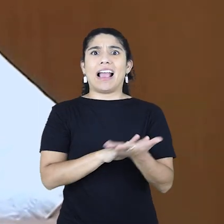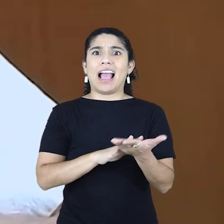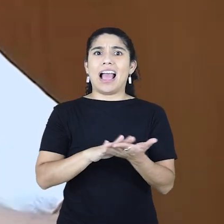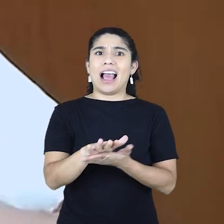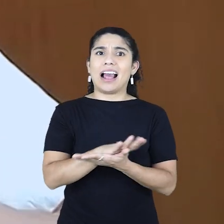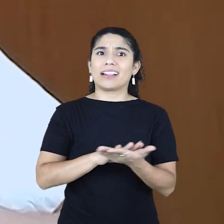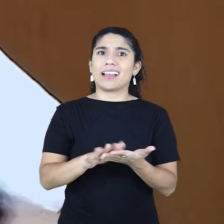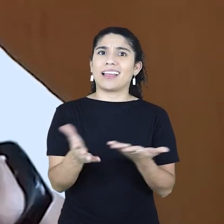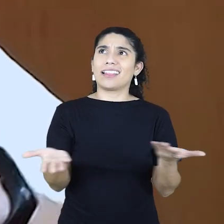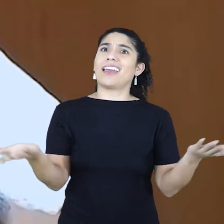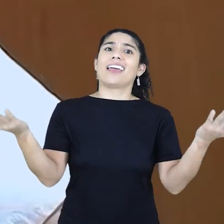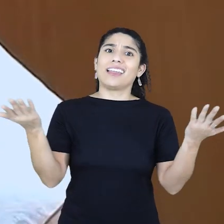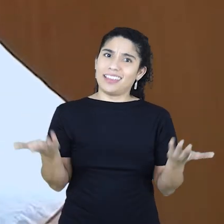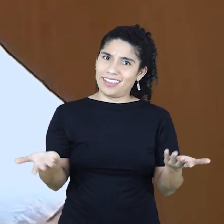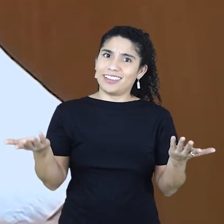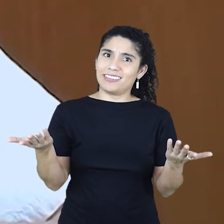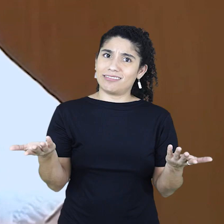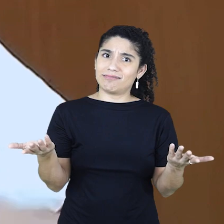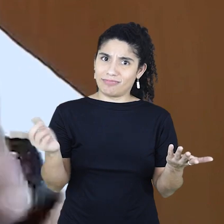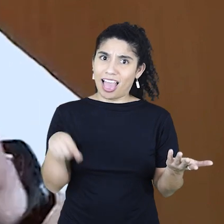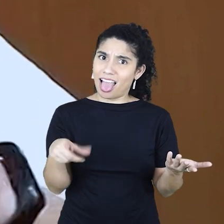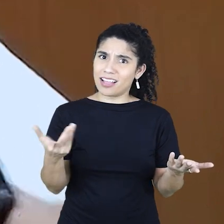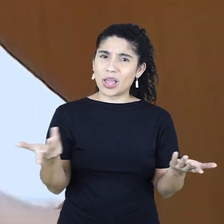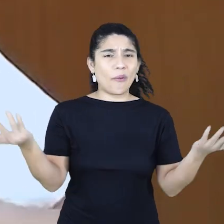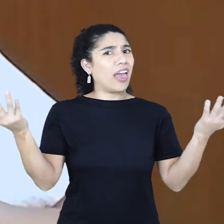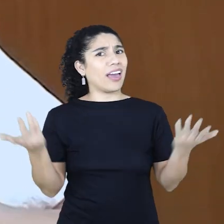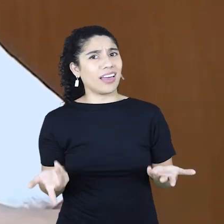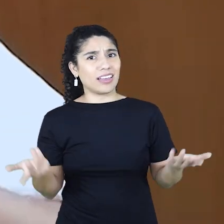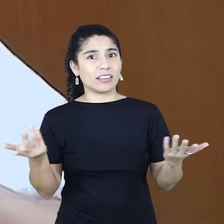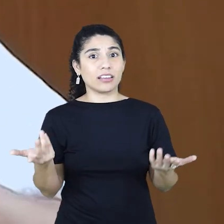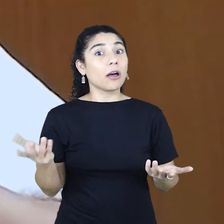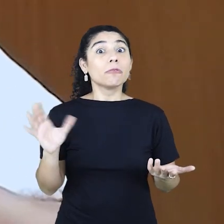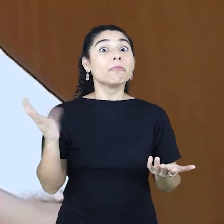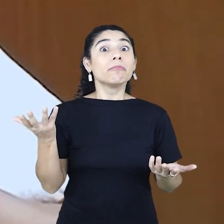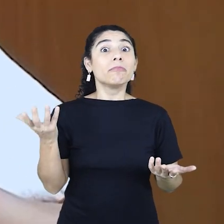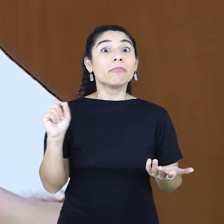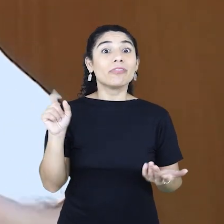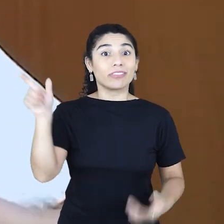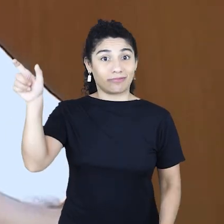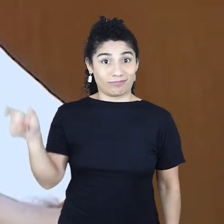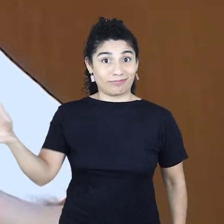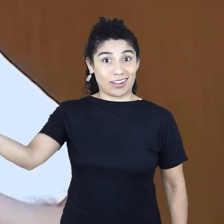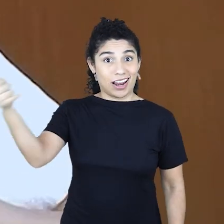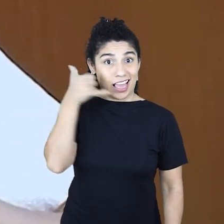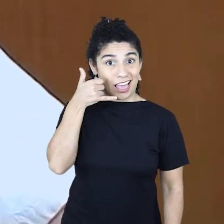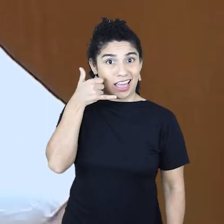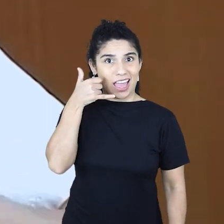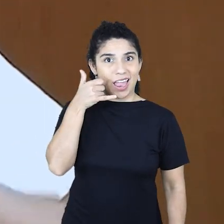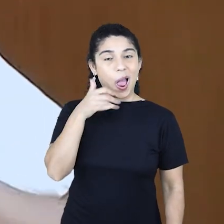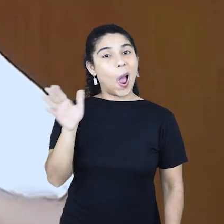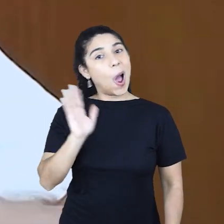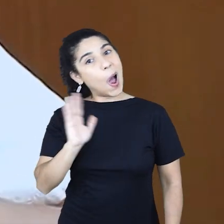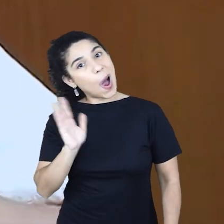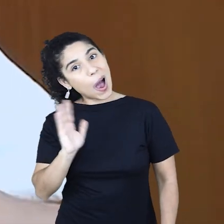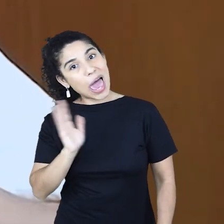do nada, né? E ele liga e fala, Brica,